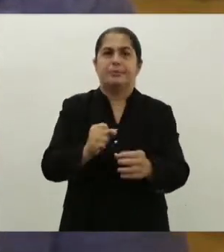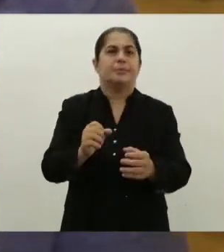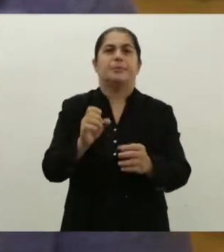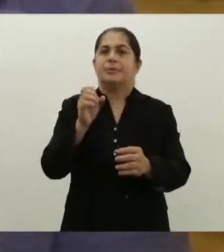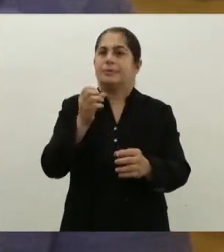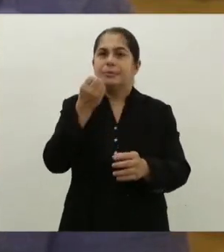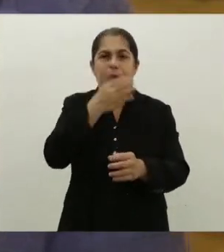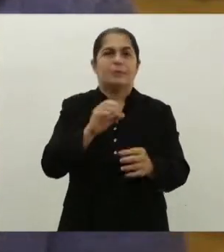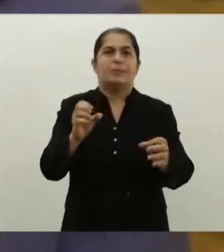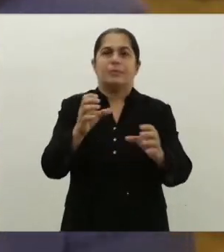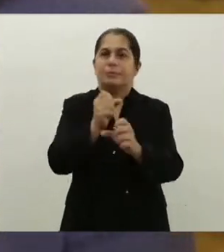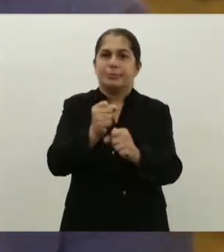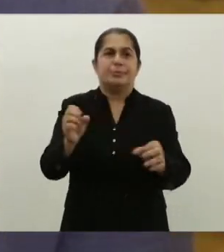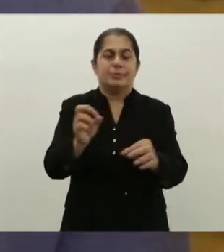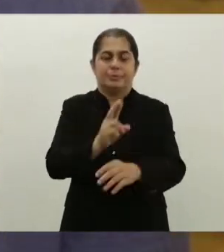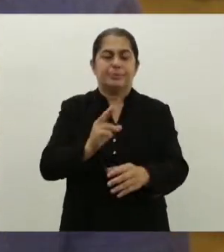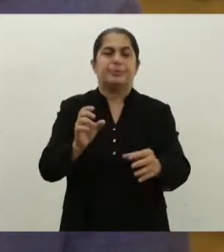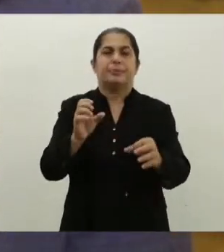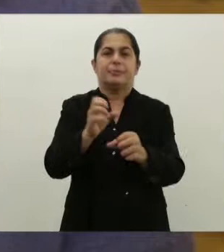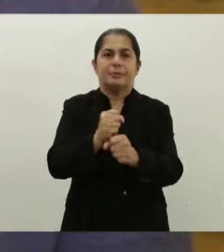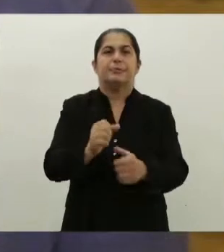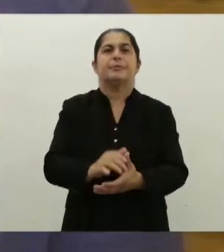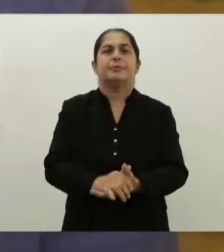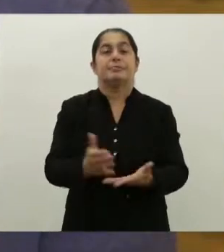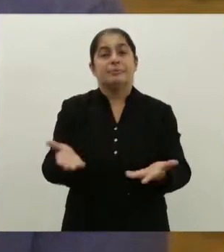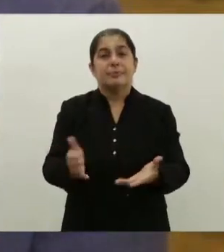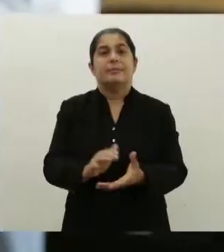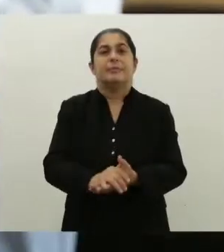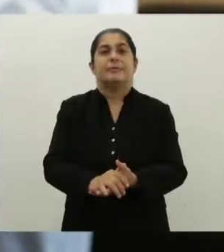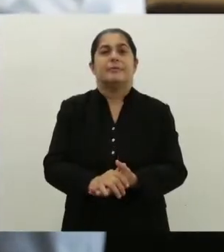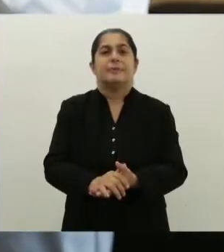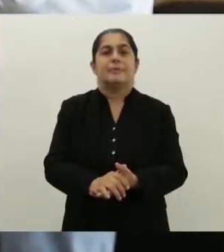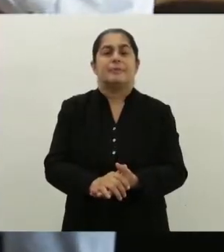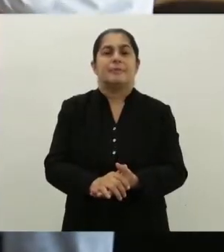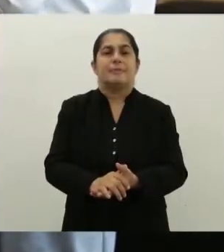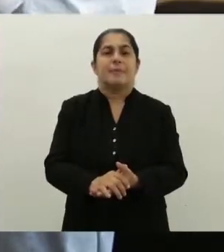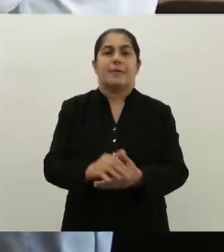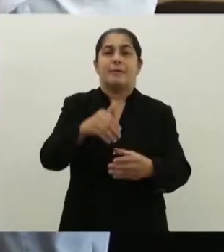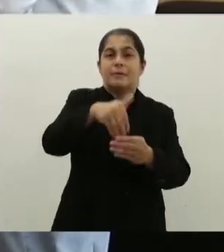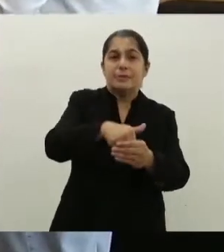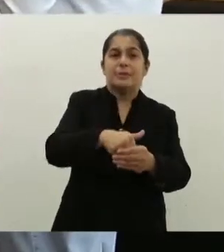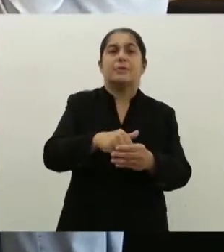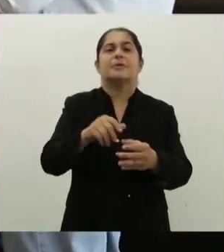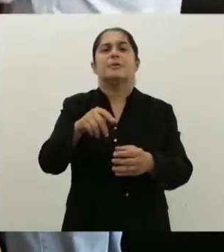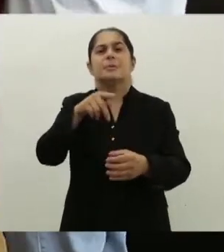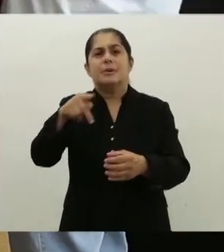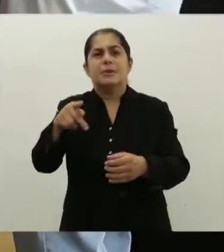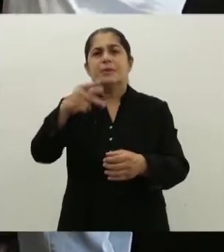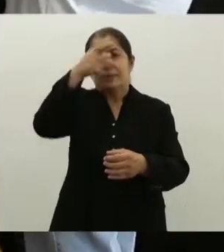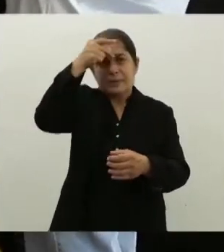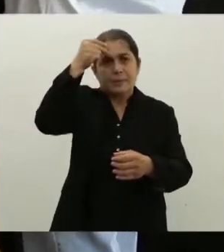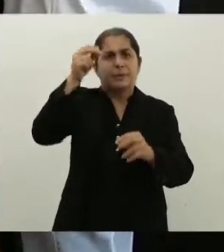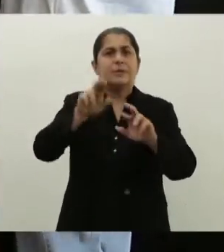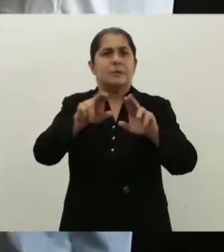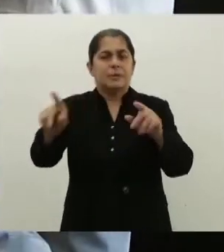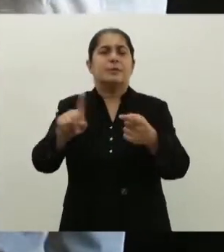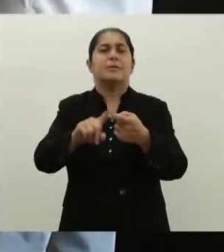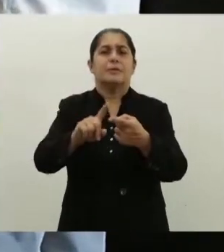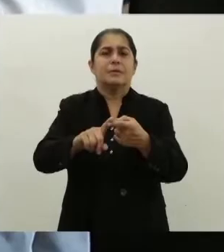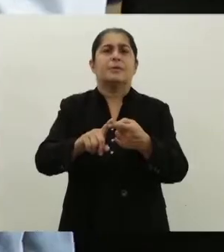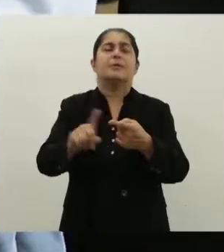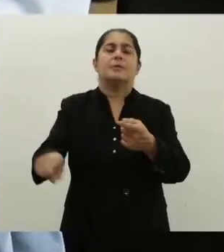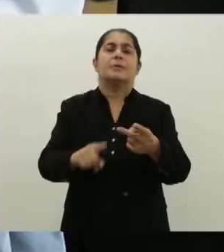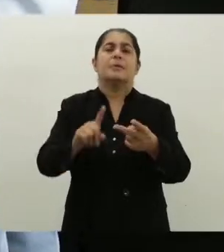essa condição de saber o resultado quase que em tempo real. Também disputaram a eleição para a formação da lista tríplice os